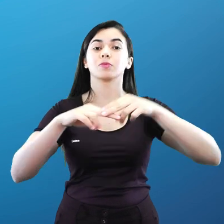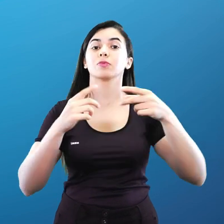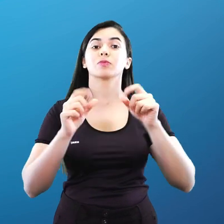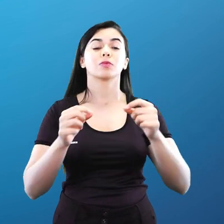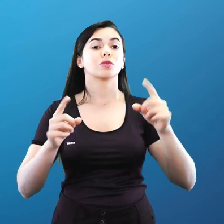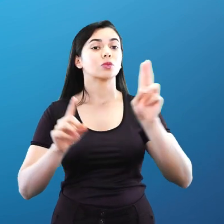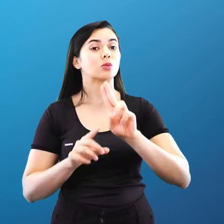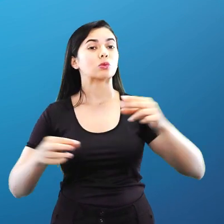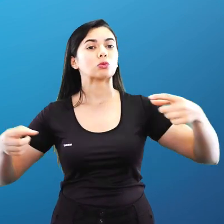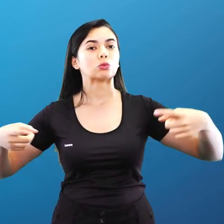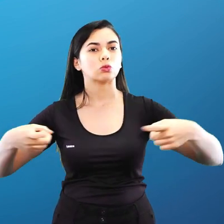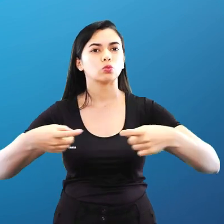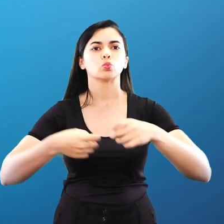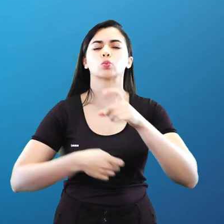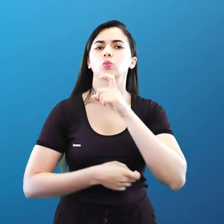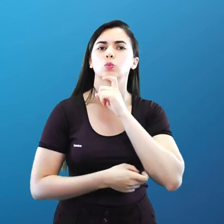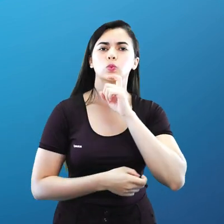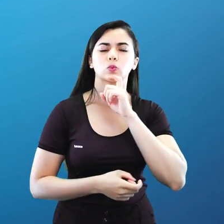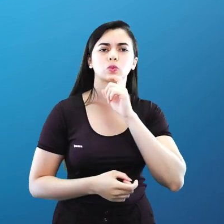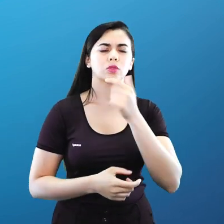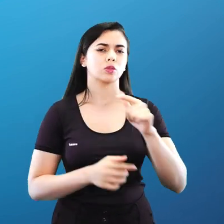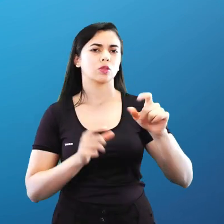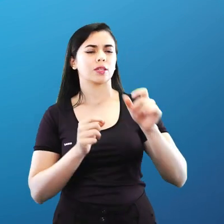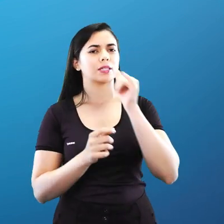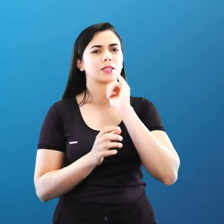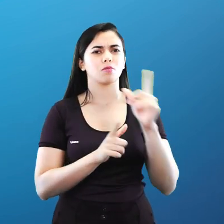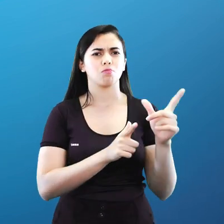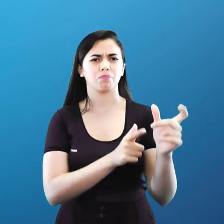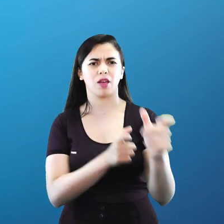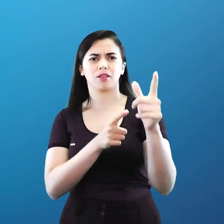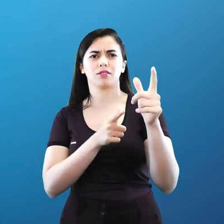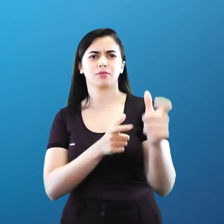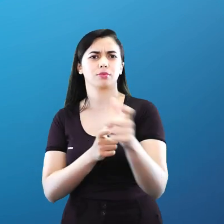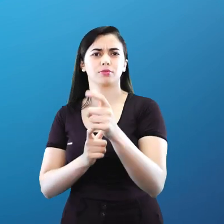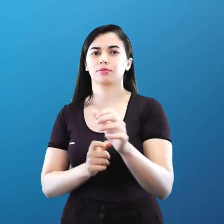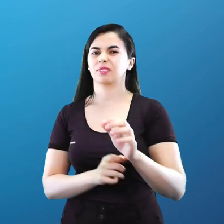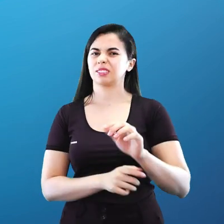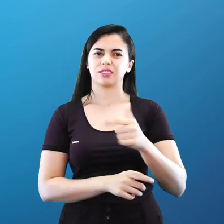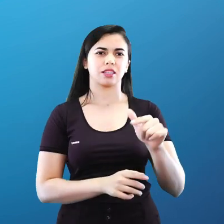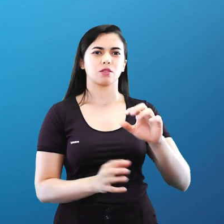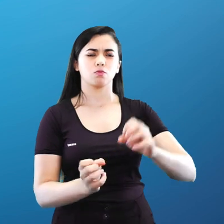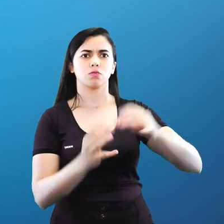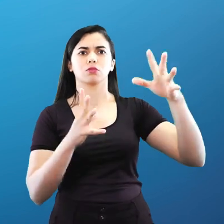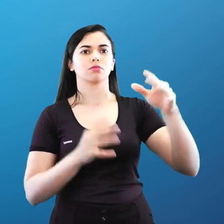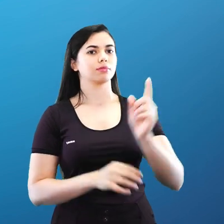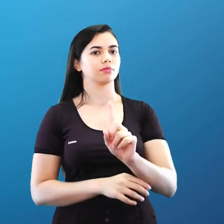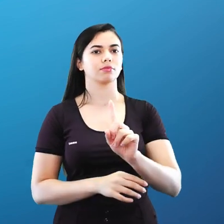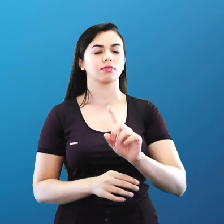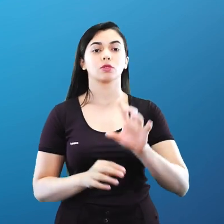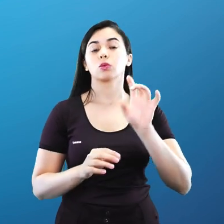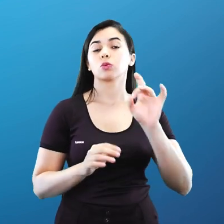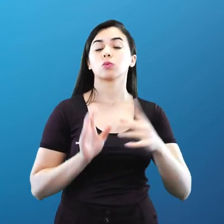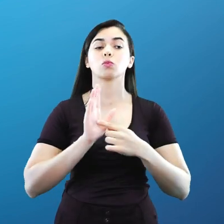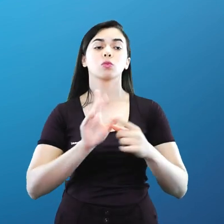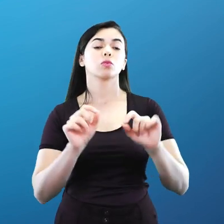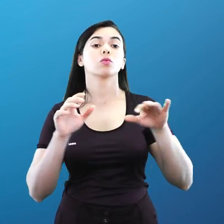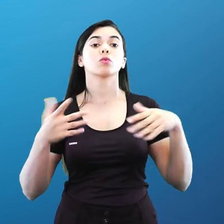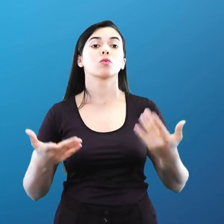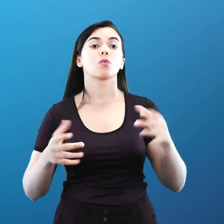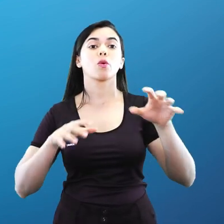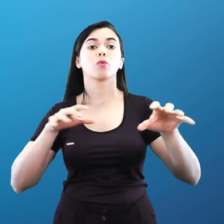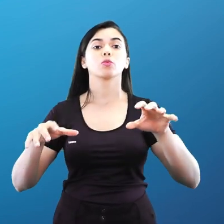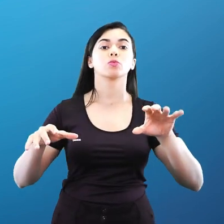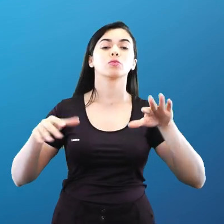não houve conflitos bélicos, tiro, bomba, não houve. Foi mais uma questão de mostrar quem era o melhor,